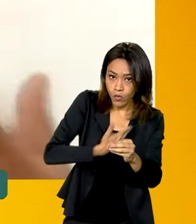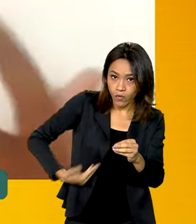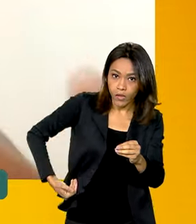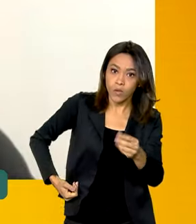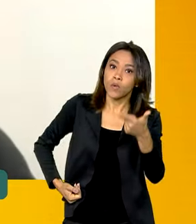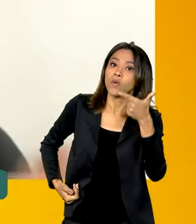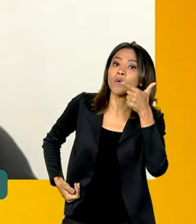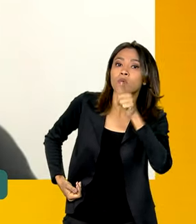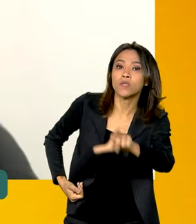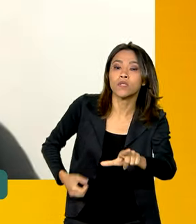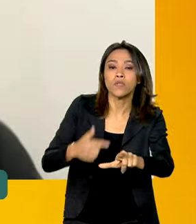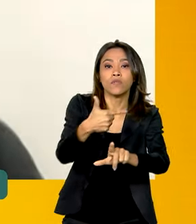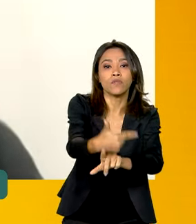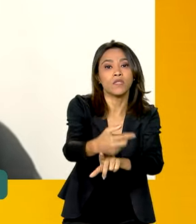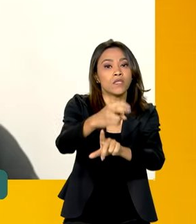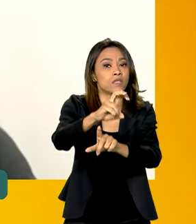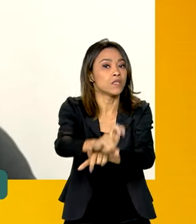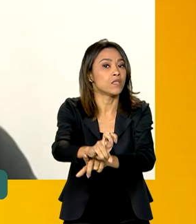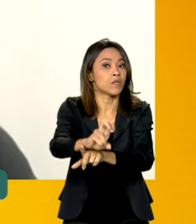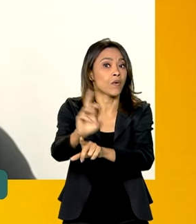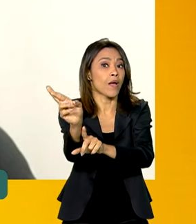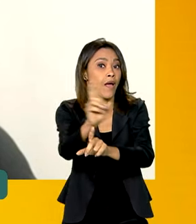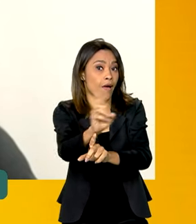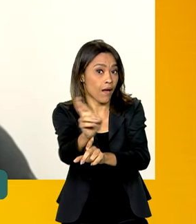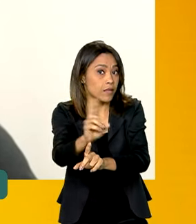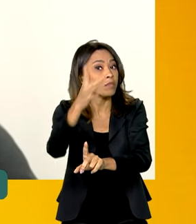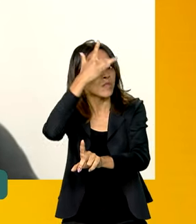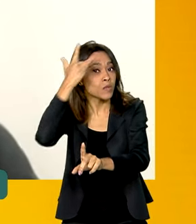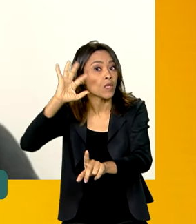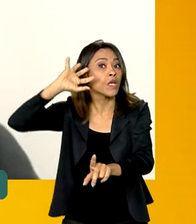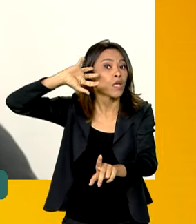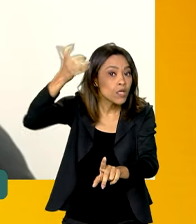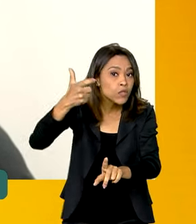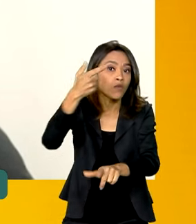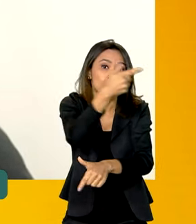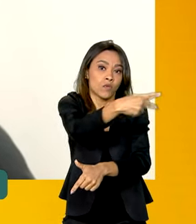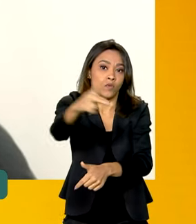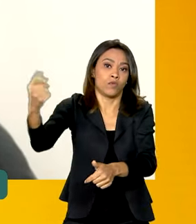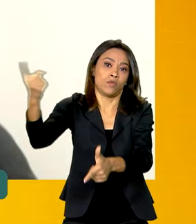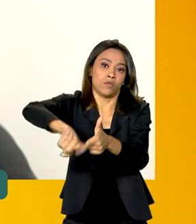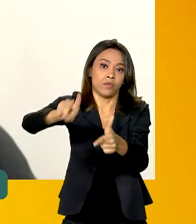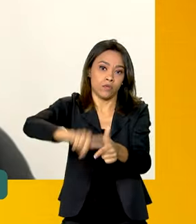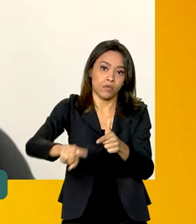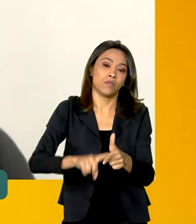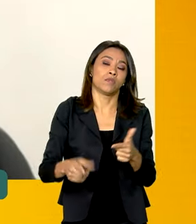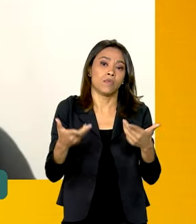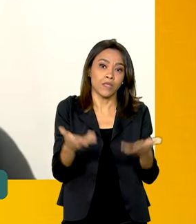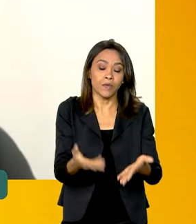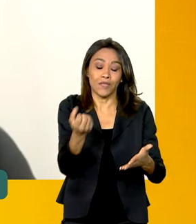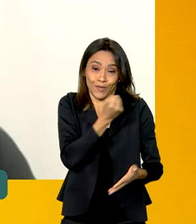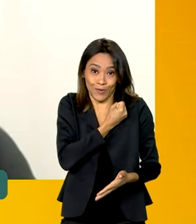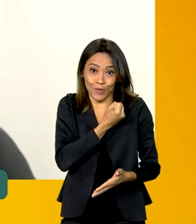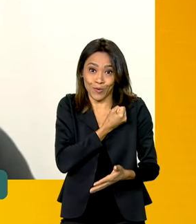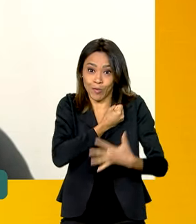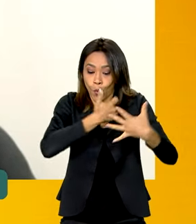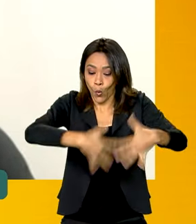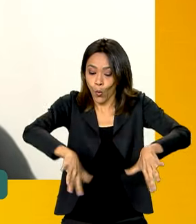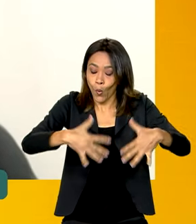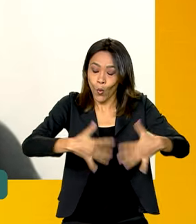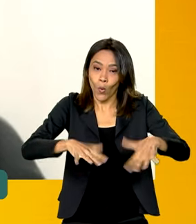permitiu 25 reais de regularização. Então, todos esses números expressivos nos deixam a